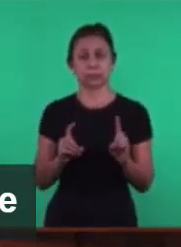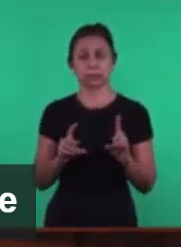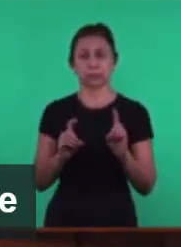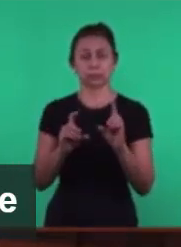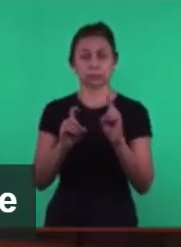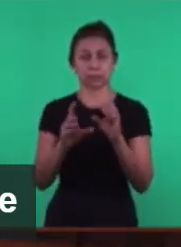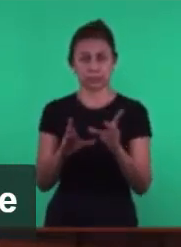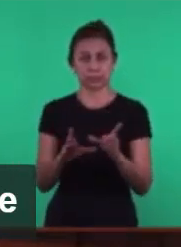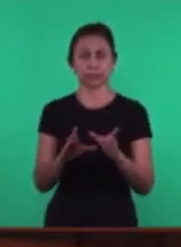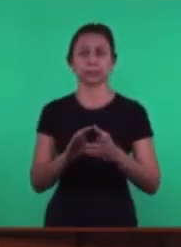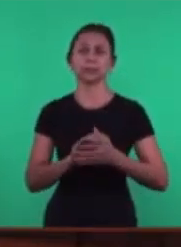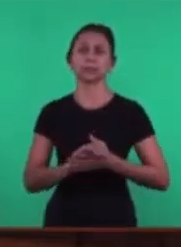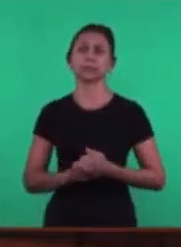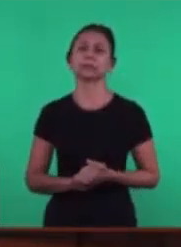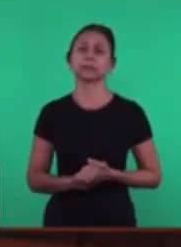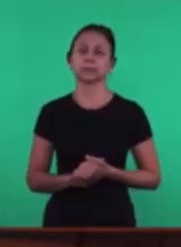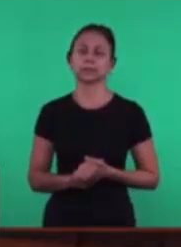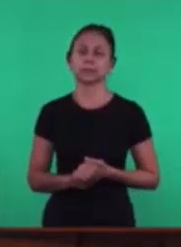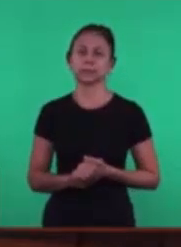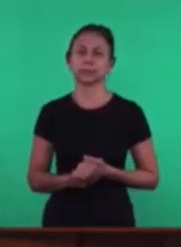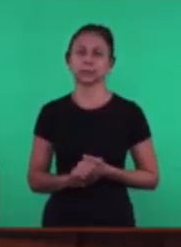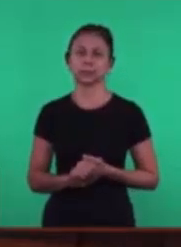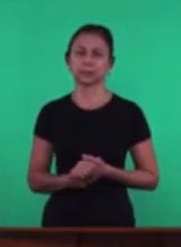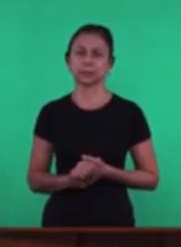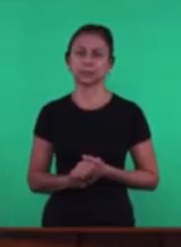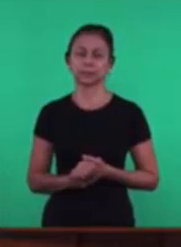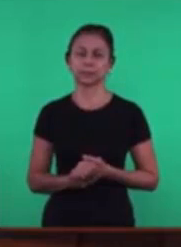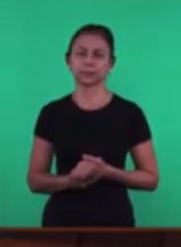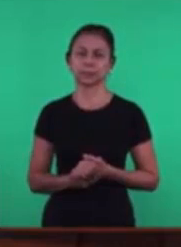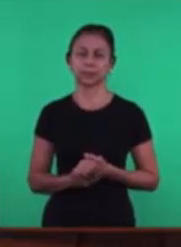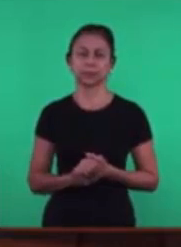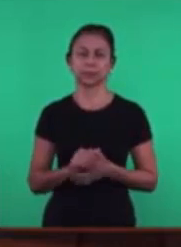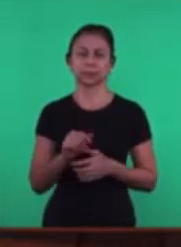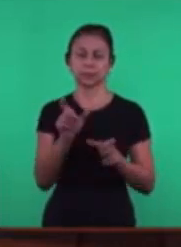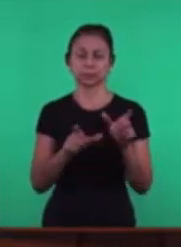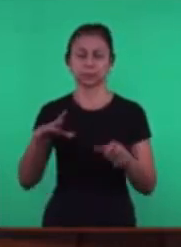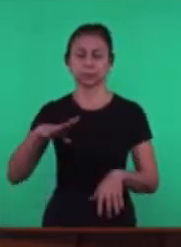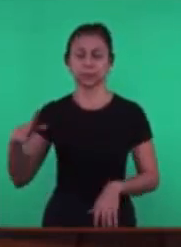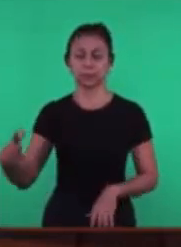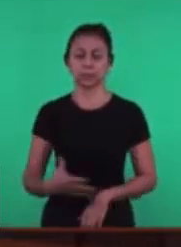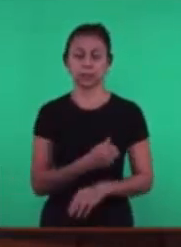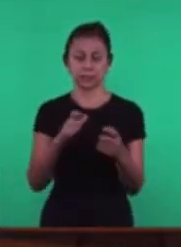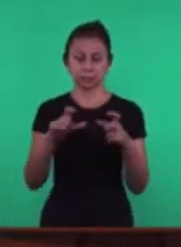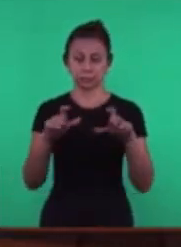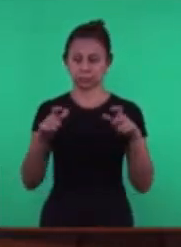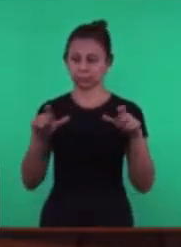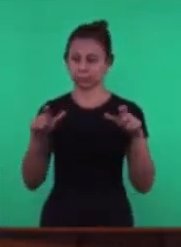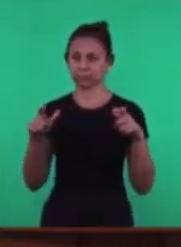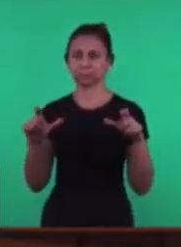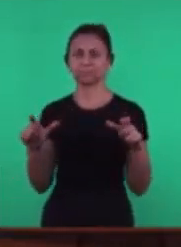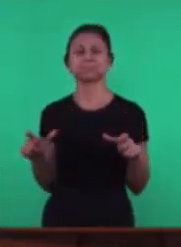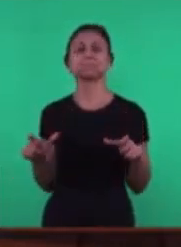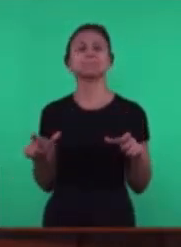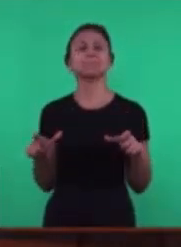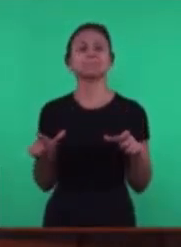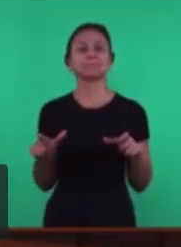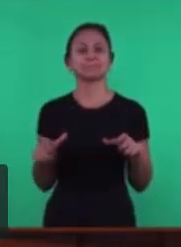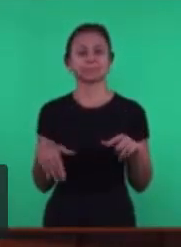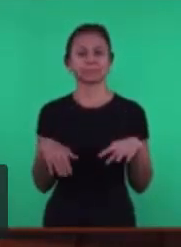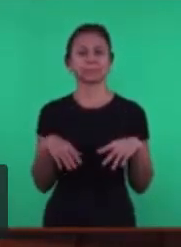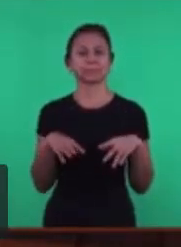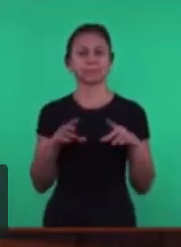Vida Vida A essa Igreja E essa Doutrina Foi em função